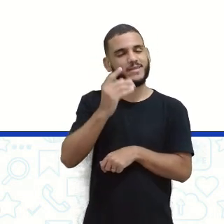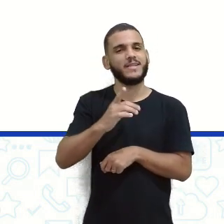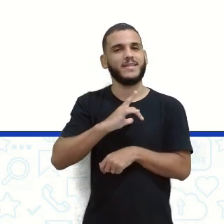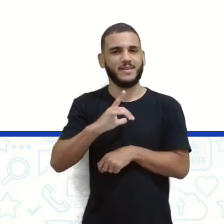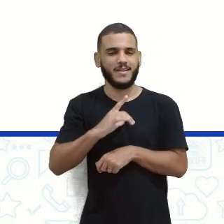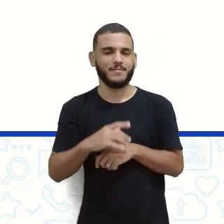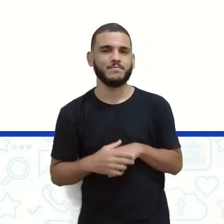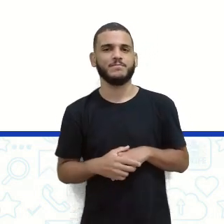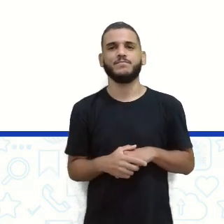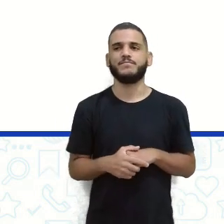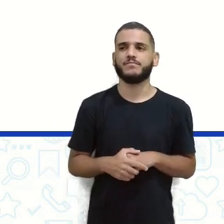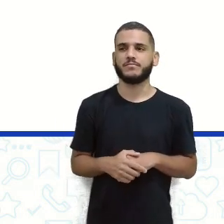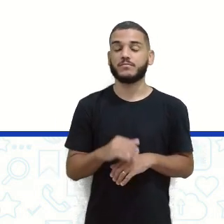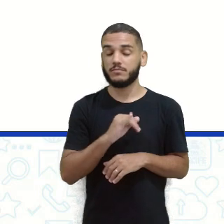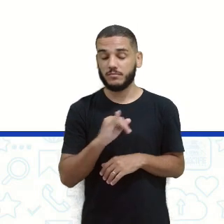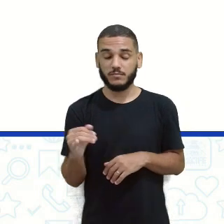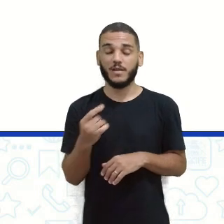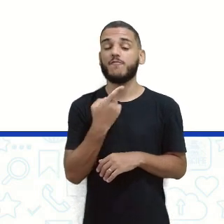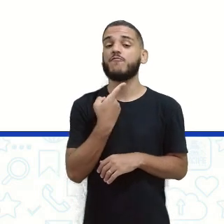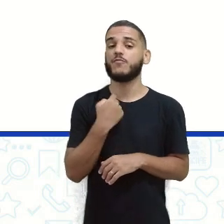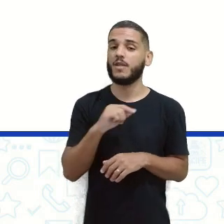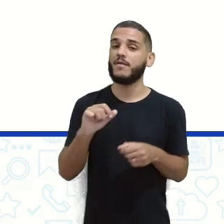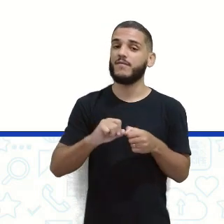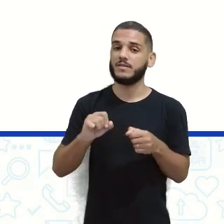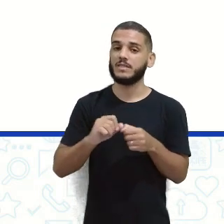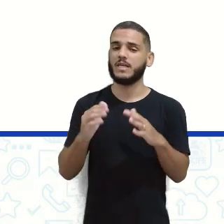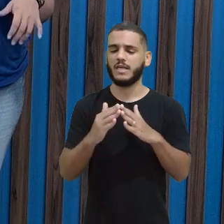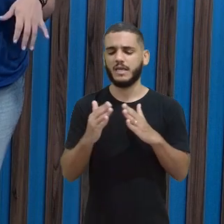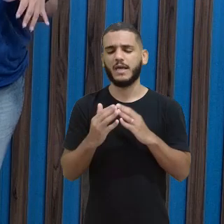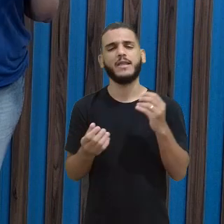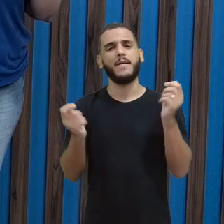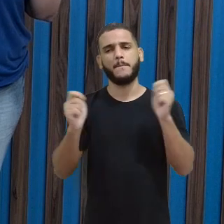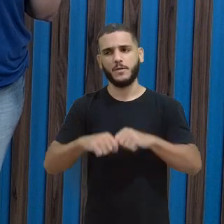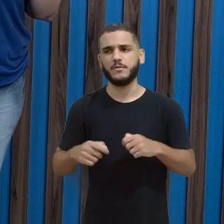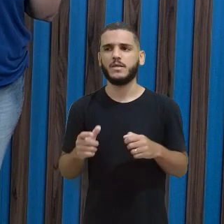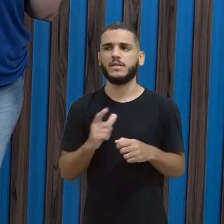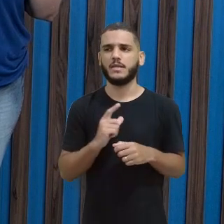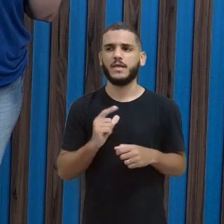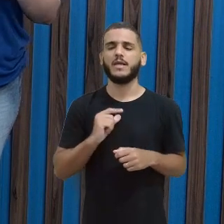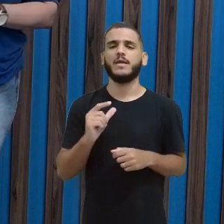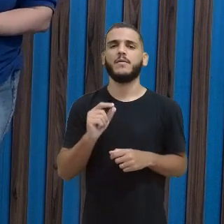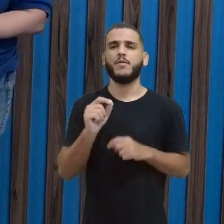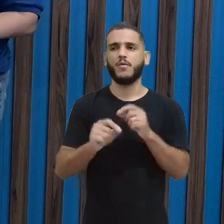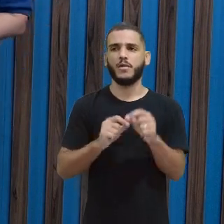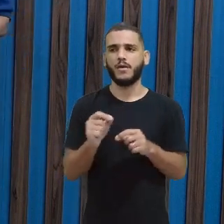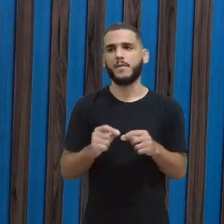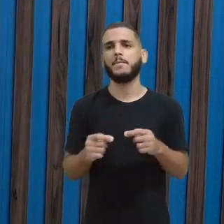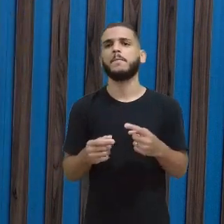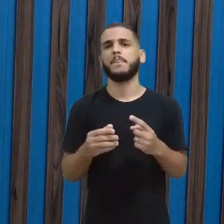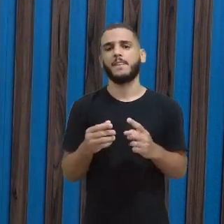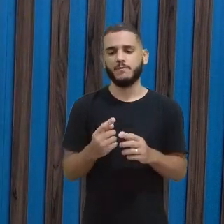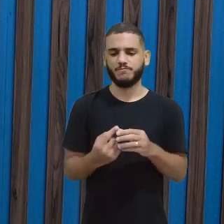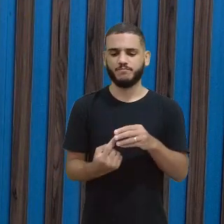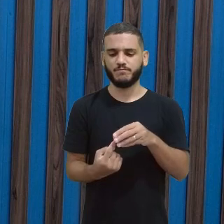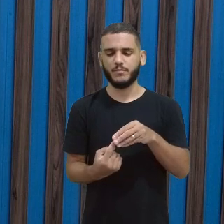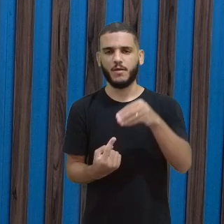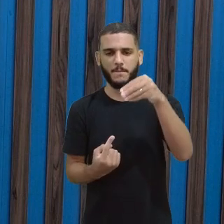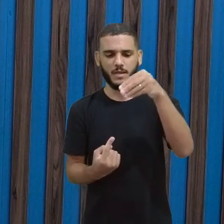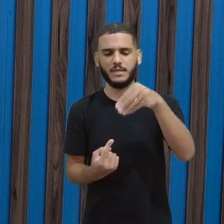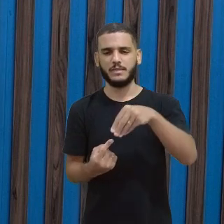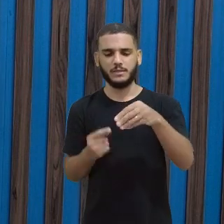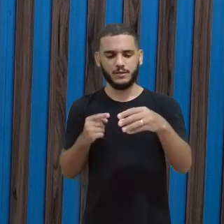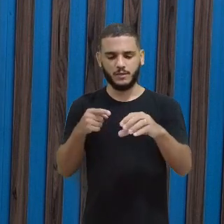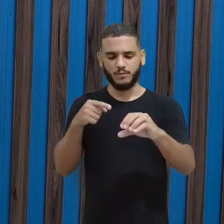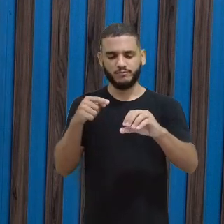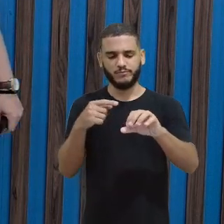Muito legal. Quem quiser fazer em casa, né, faça. Bota um palitinho aí no meio, pregadinho aqui no meio, Tá vendo?